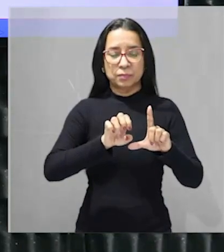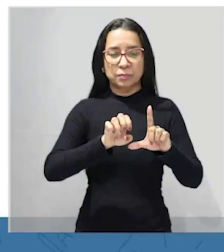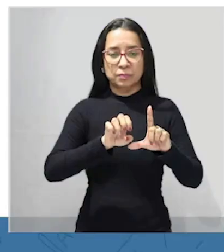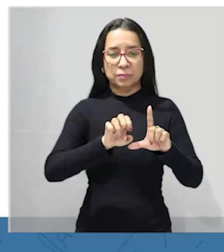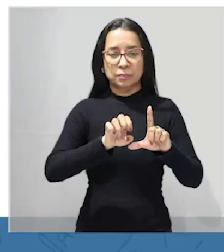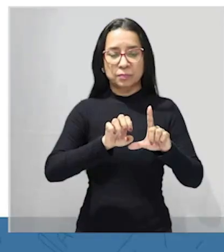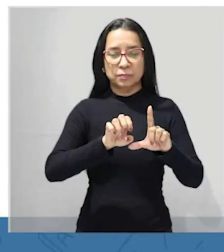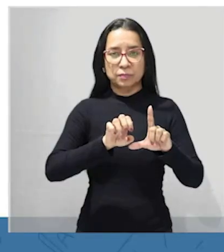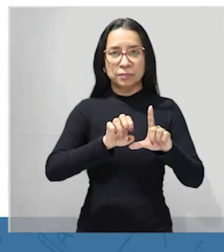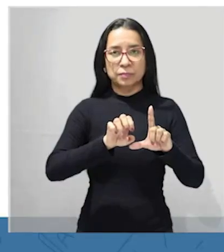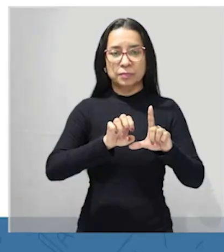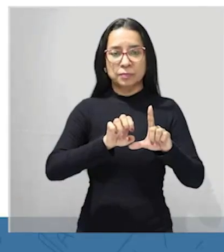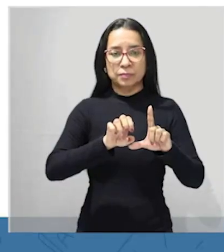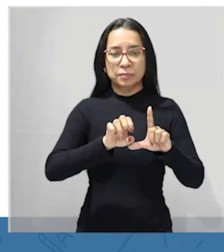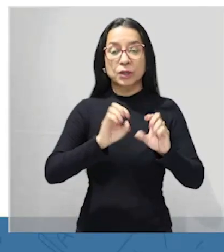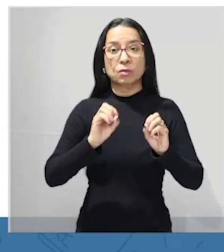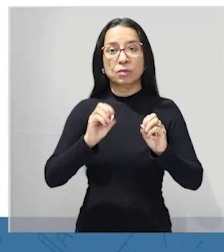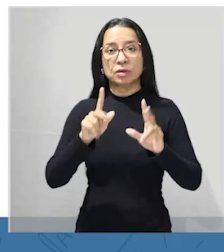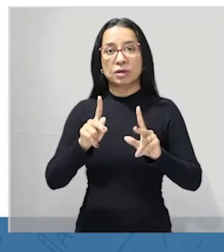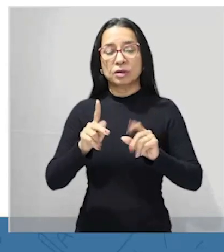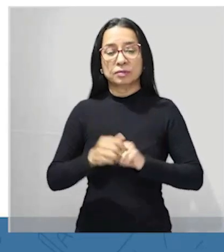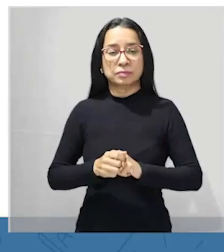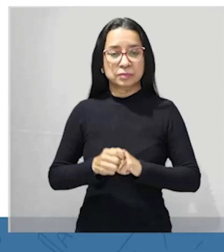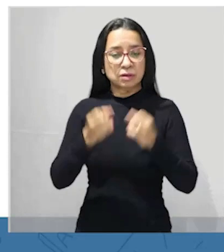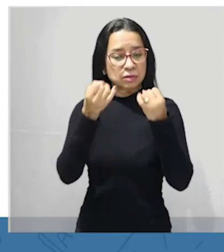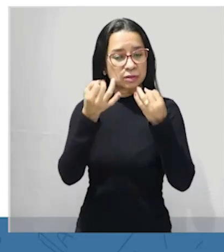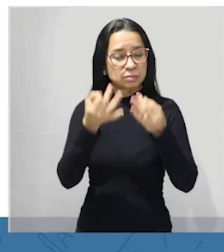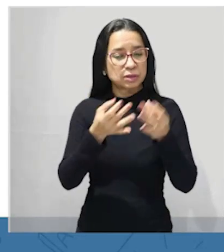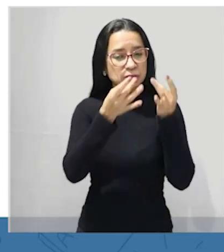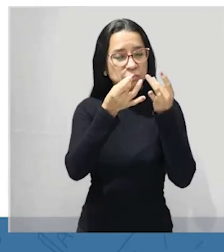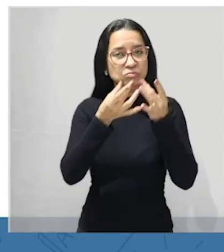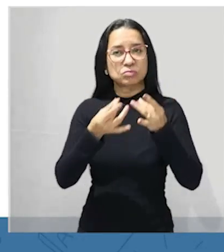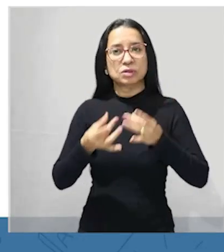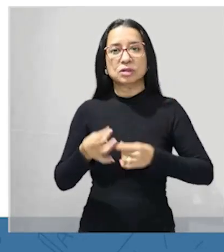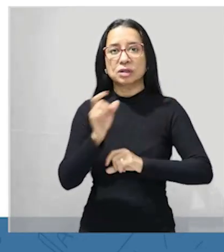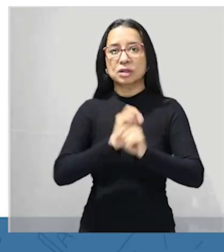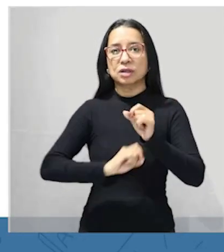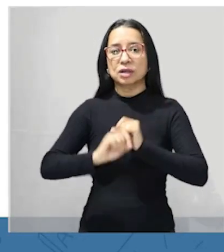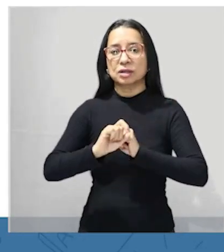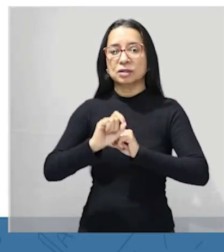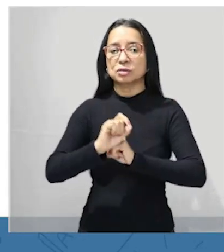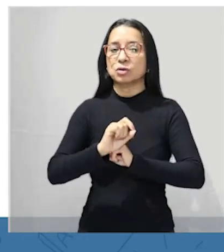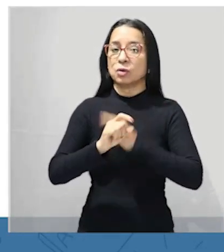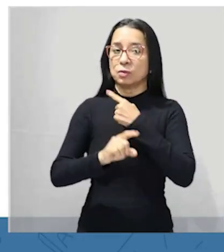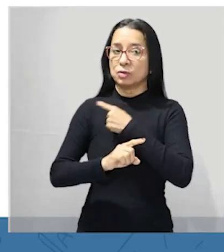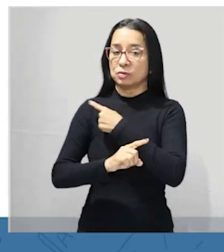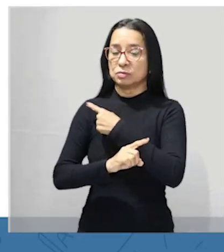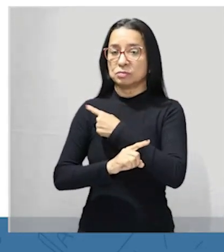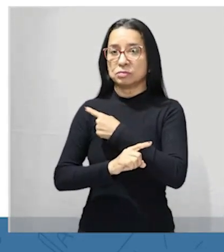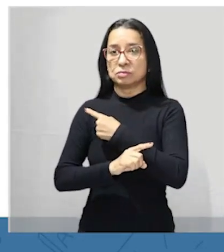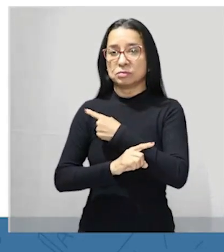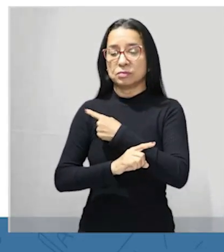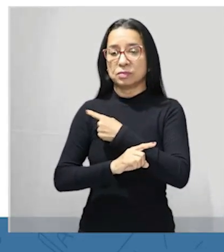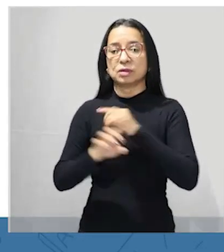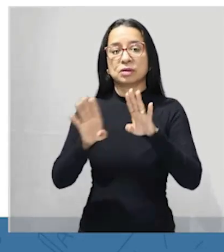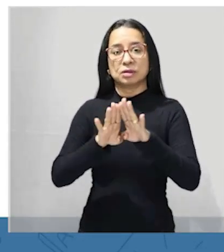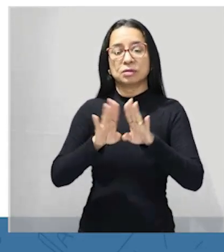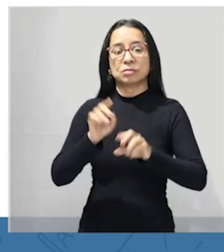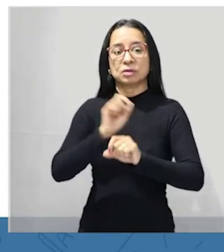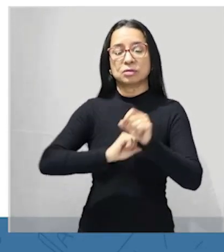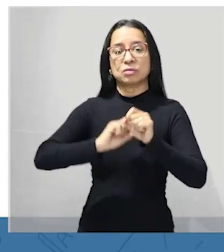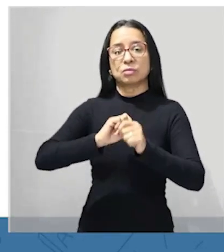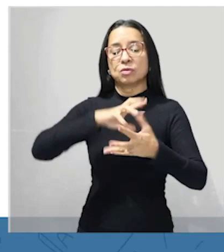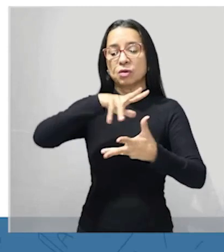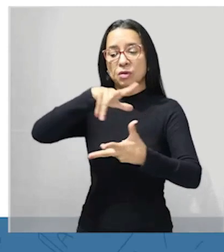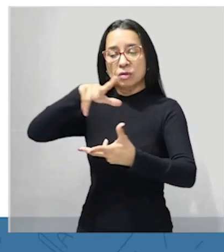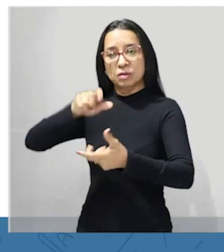gabarito aí é a letra E fechou fiz uma explicação bem detalhada logo sobre os domínios morfoclimáticos e também sobre o desenvolvimento